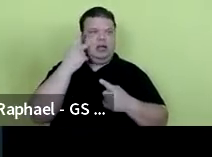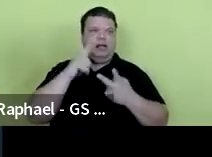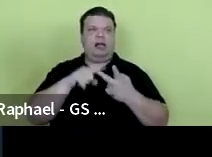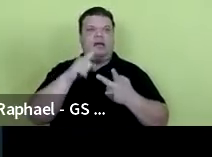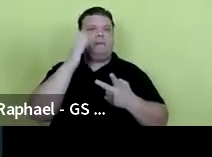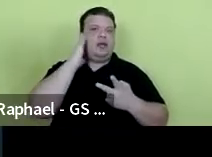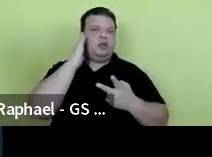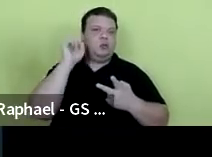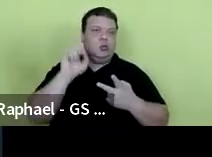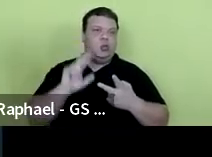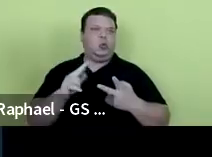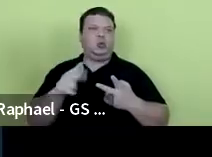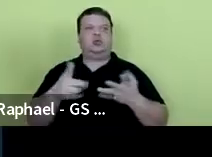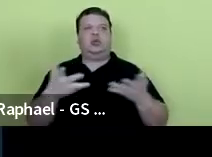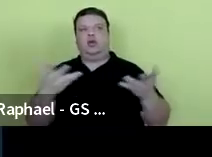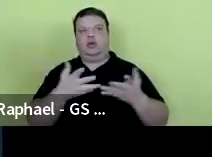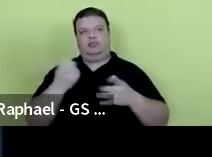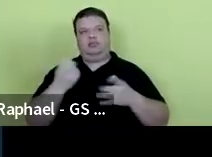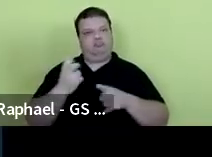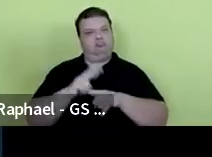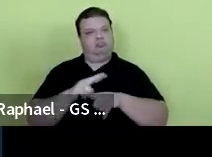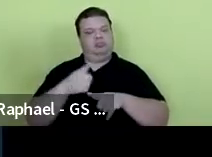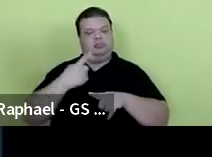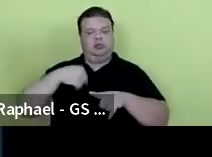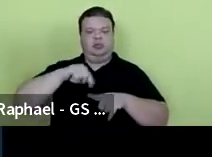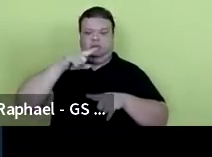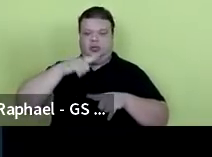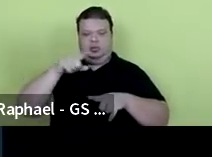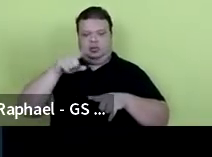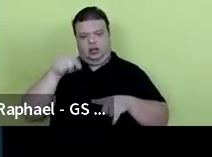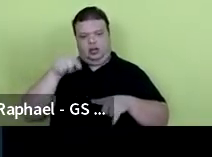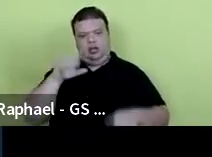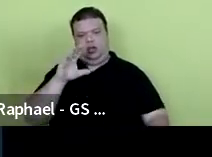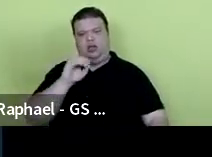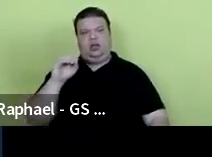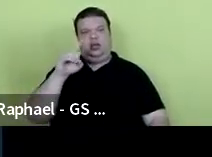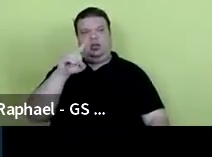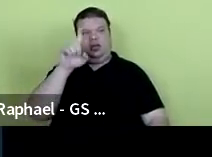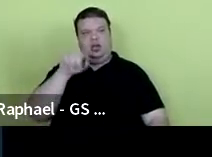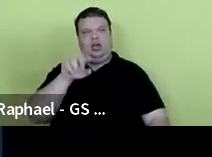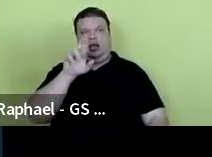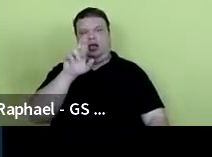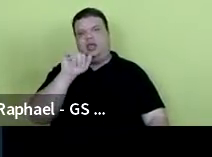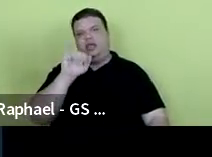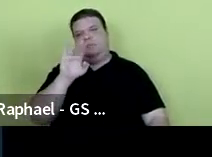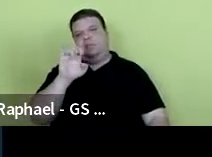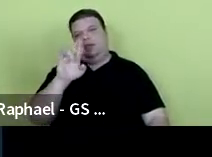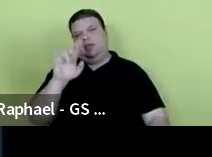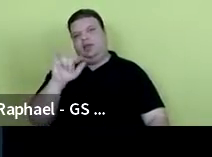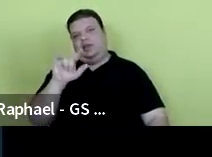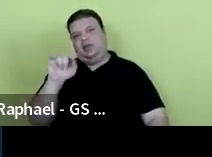agora, recentemente, também ingressando na nossa coordenação, Ribeirão Preto. Próximo, por favor.